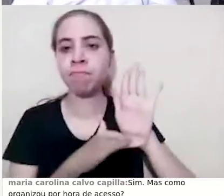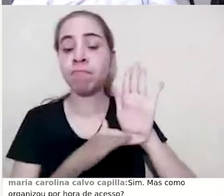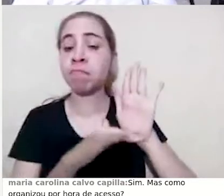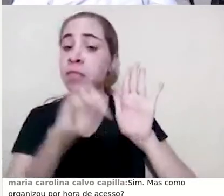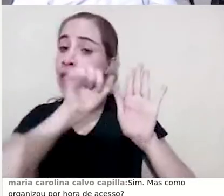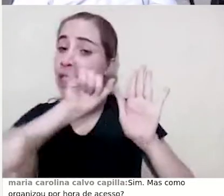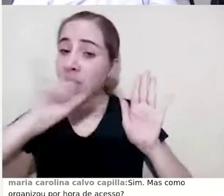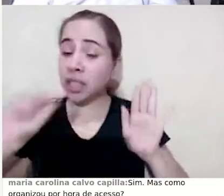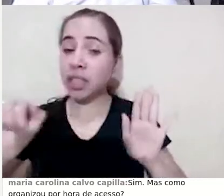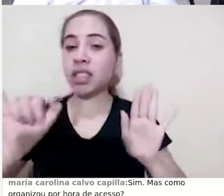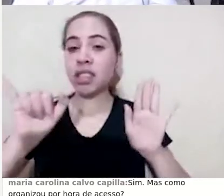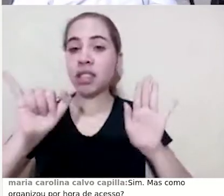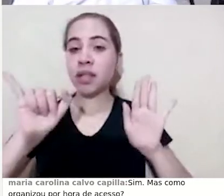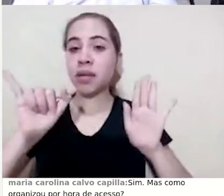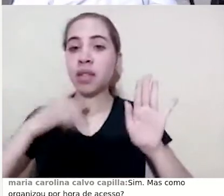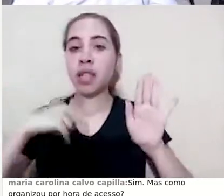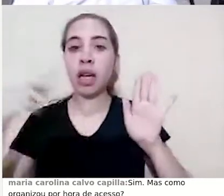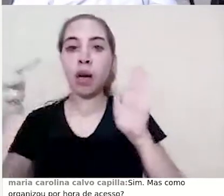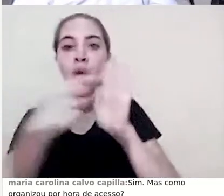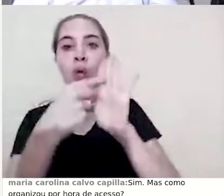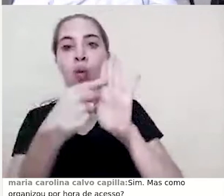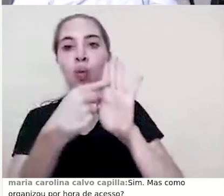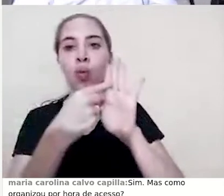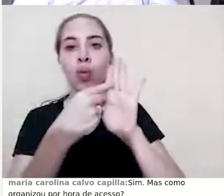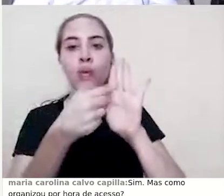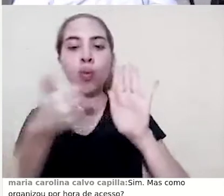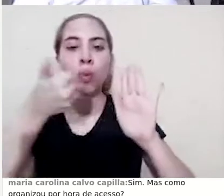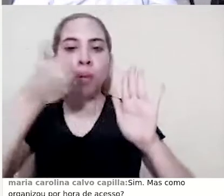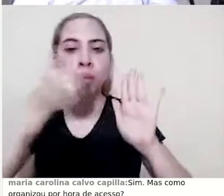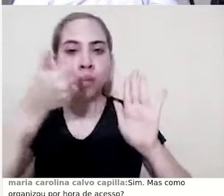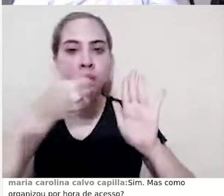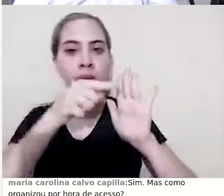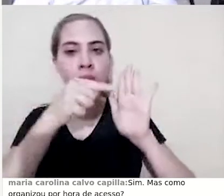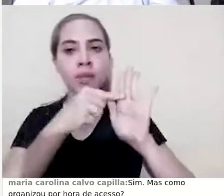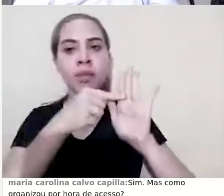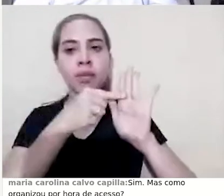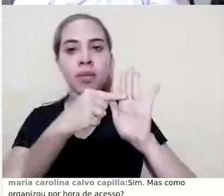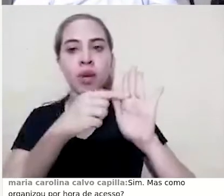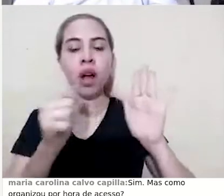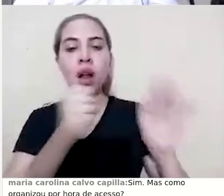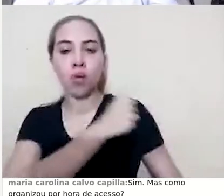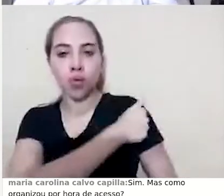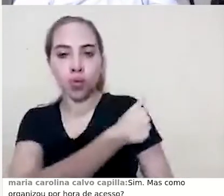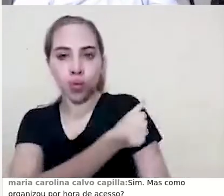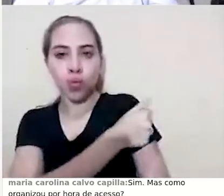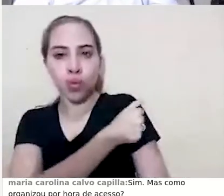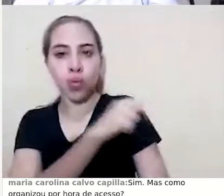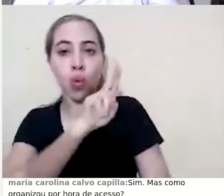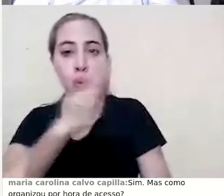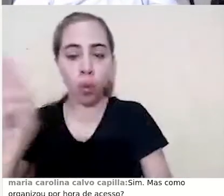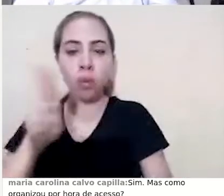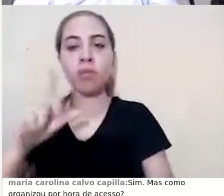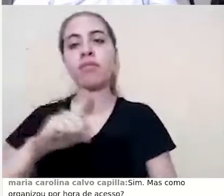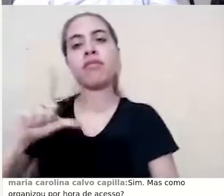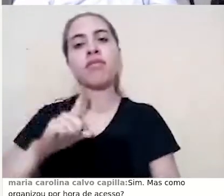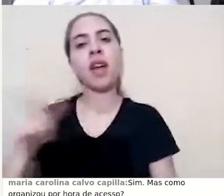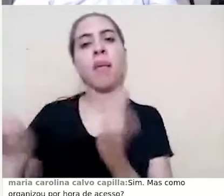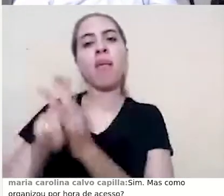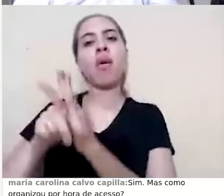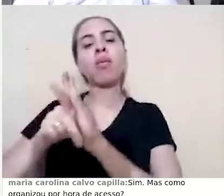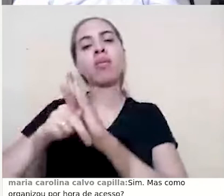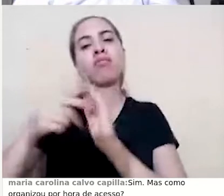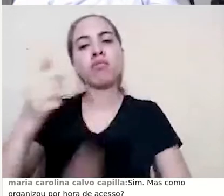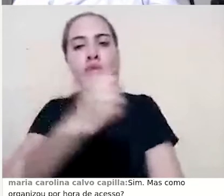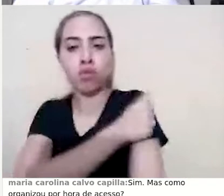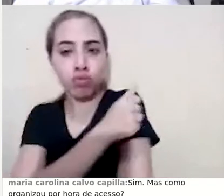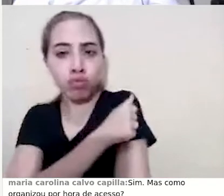Se eu clico aqui no nome do aluno, eu vou ter os dados do aluno. Então,